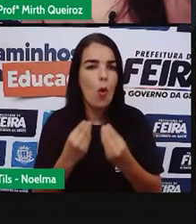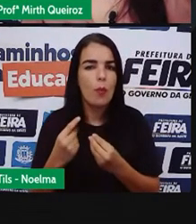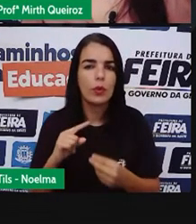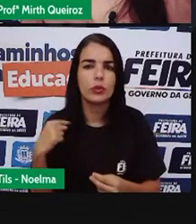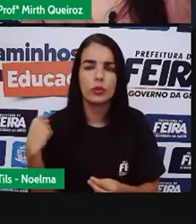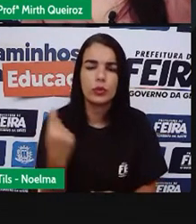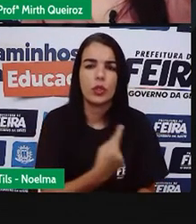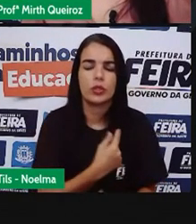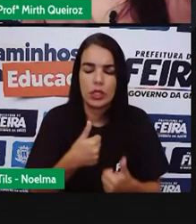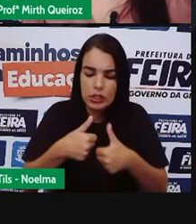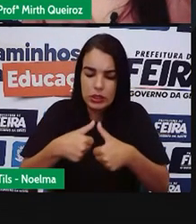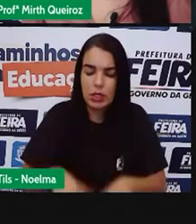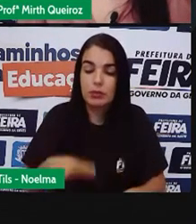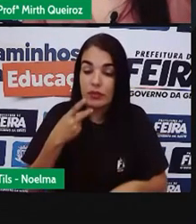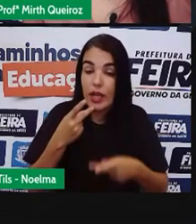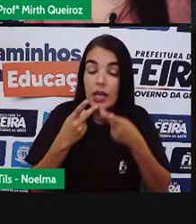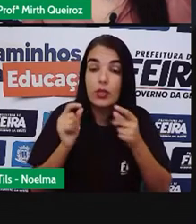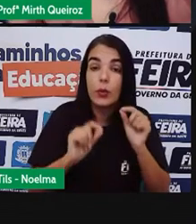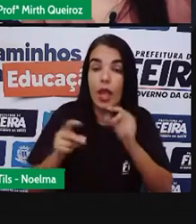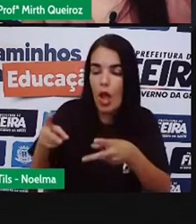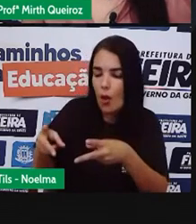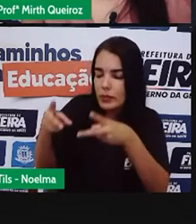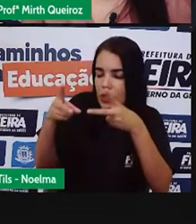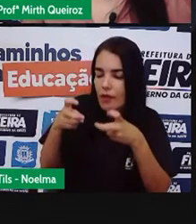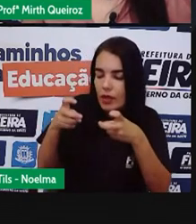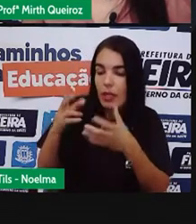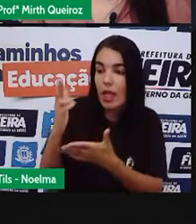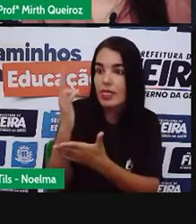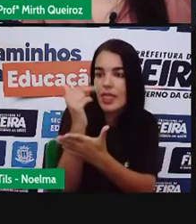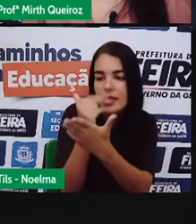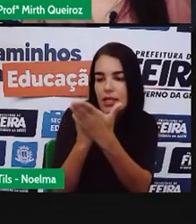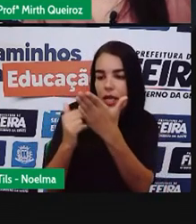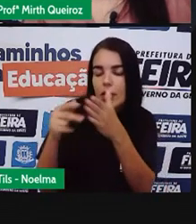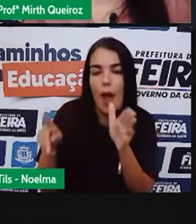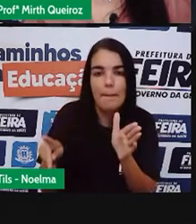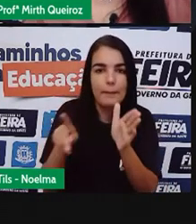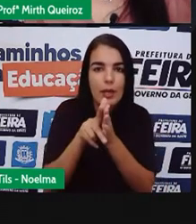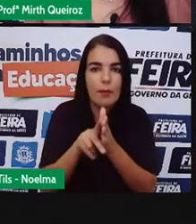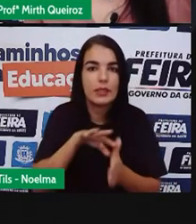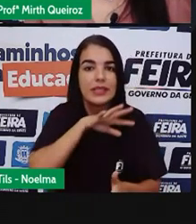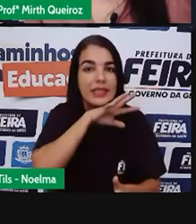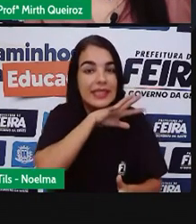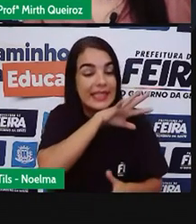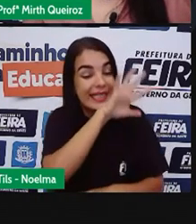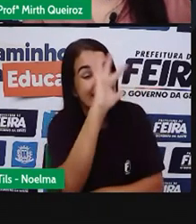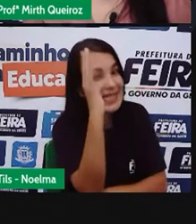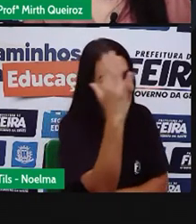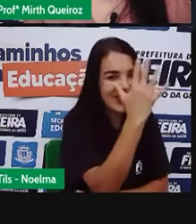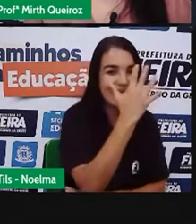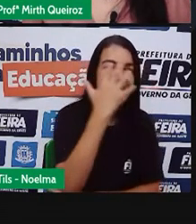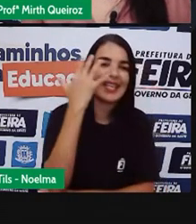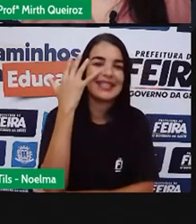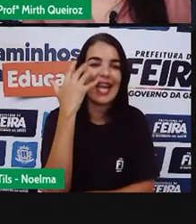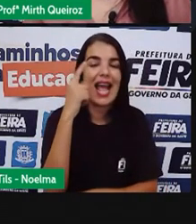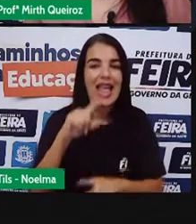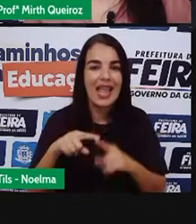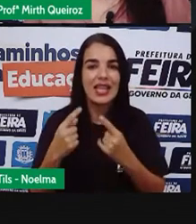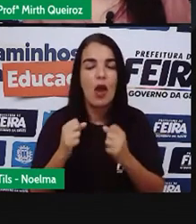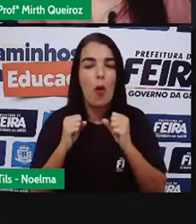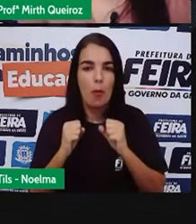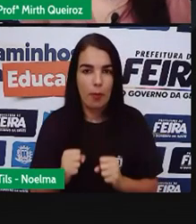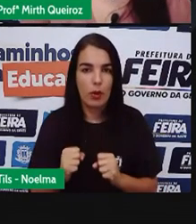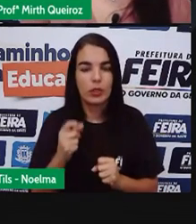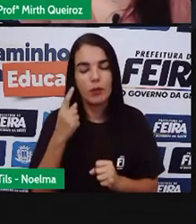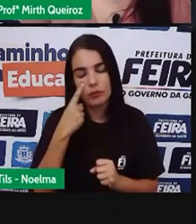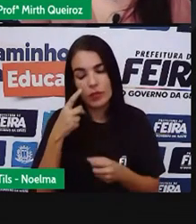Sobre a questão De observando E desenhando A própria natureza Ele representa Muito isso Que a gente vai